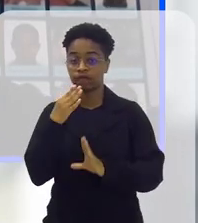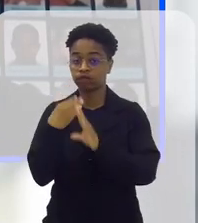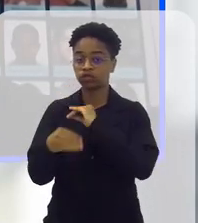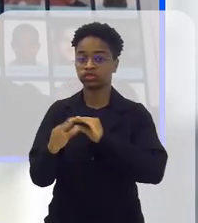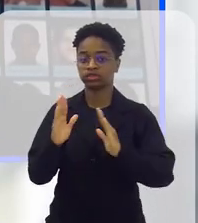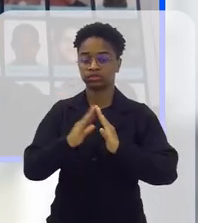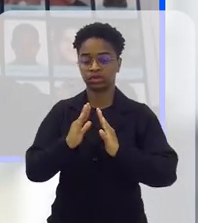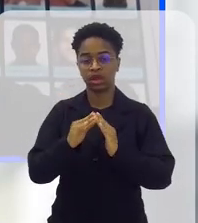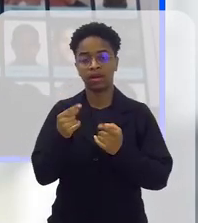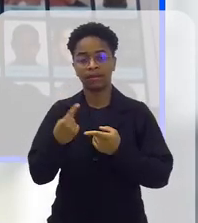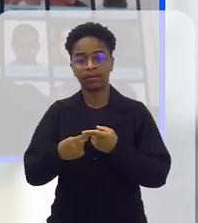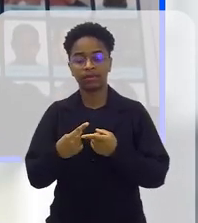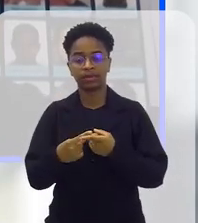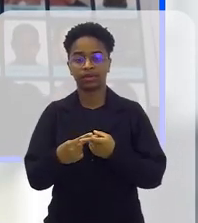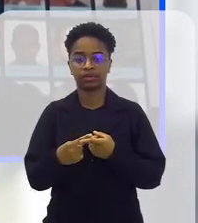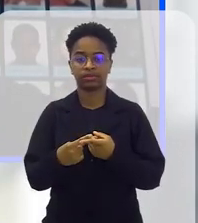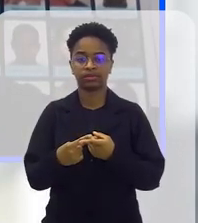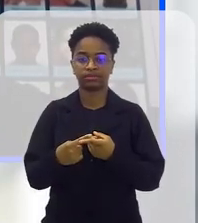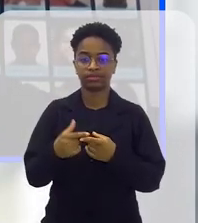casa, o que muitas